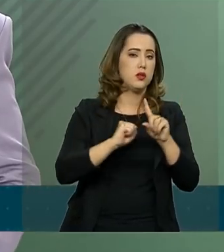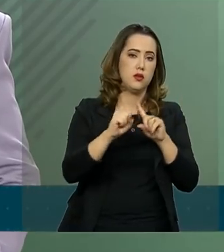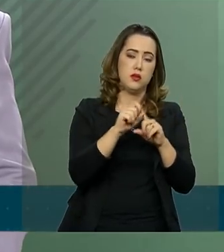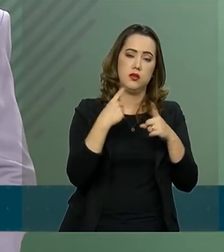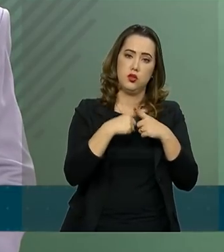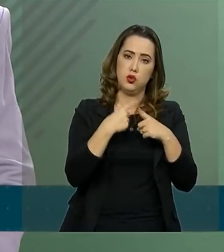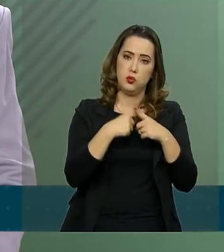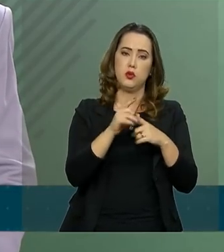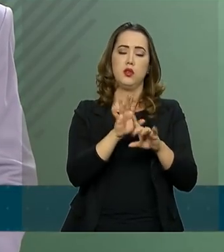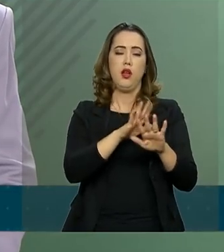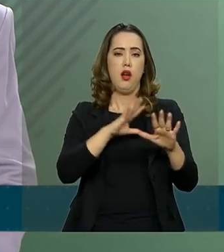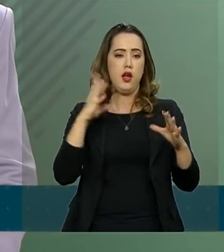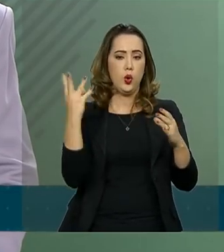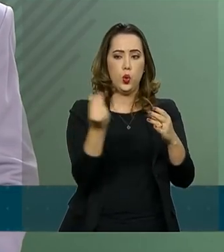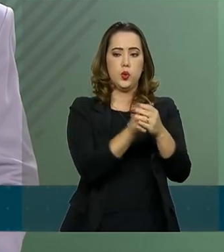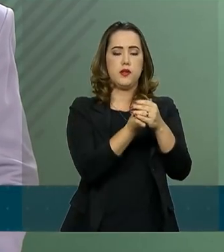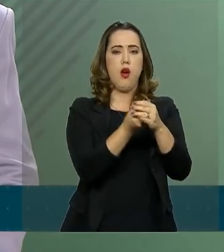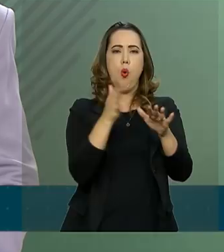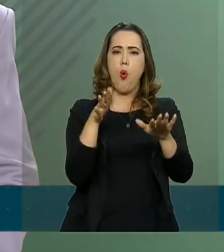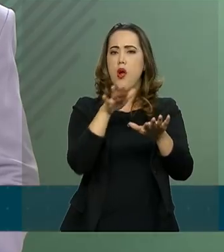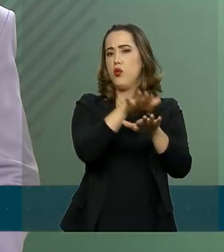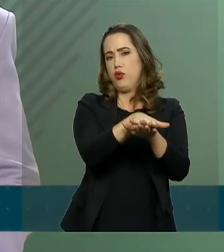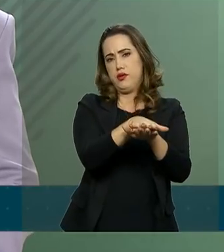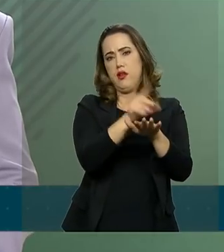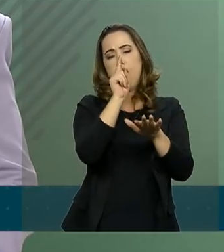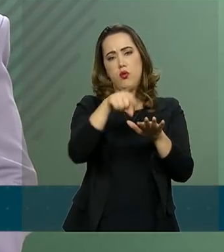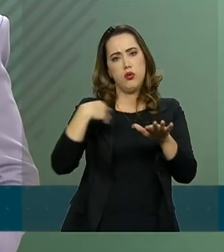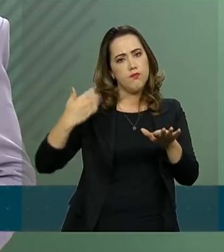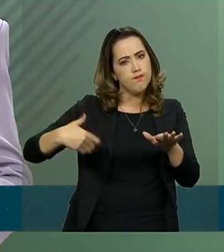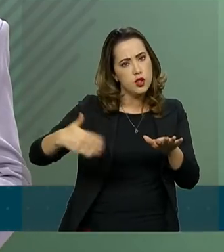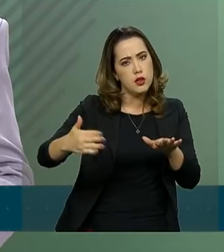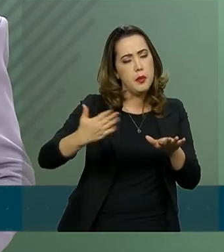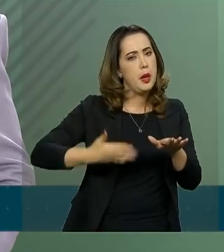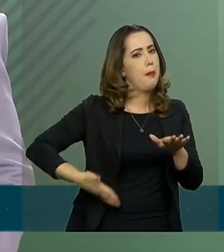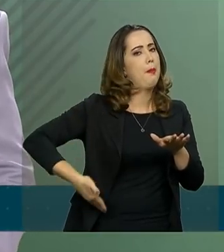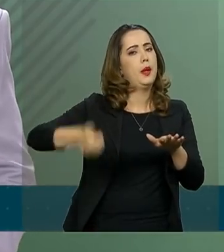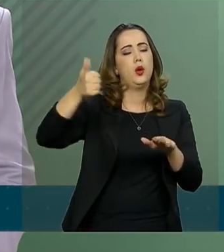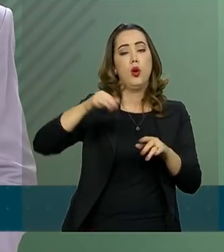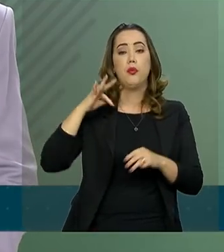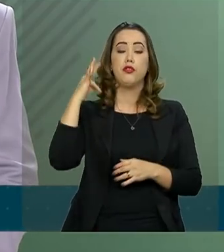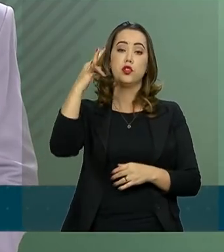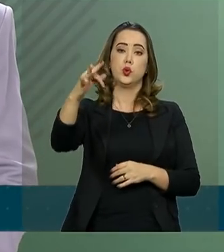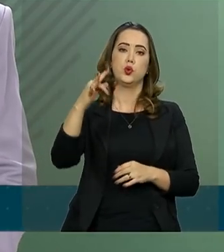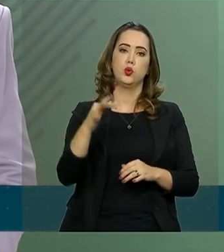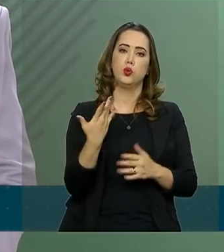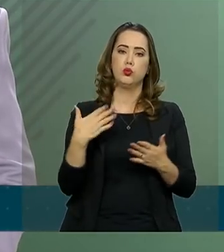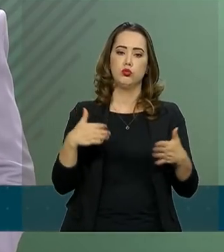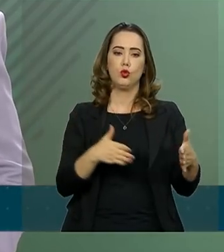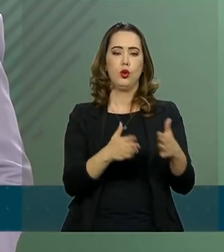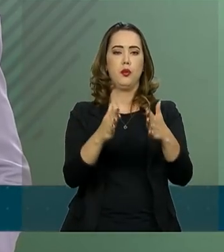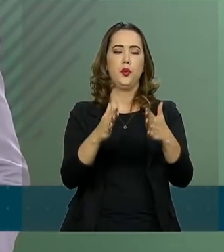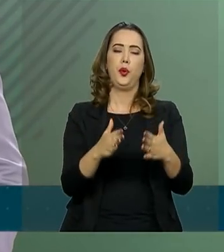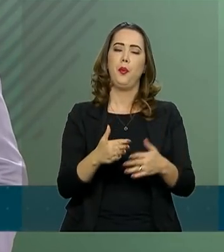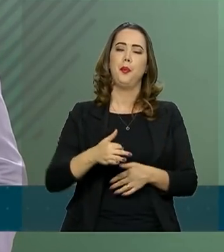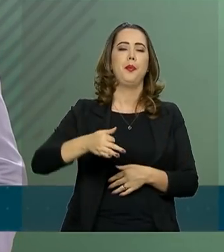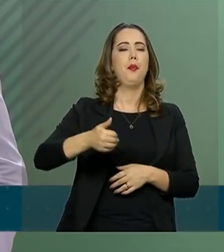por meio dessa inclusão que nós vamos caminhar melhor ainda para esse futuro, como eu disse há pouco, de uma estrada pavimentada.